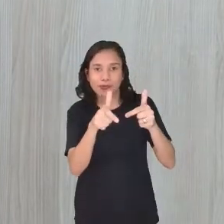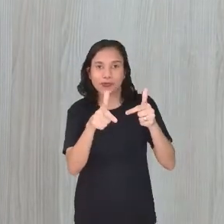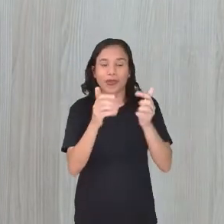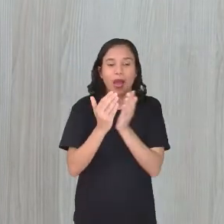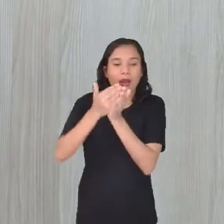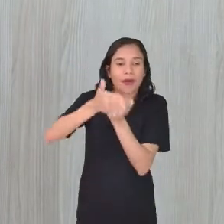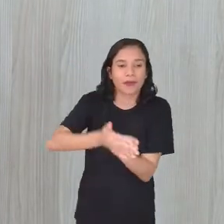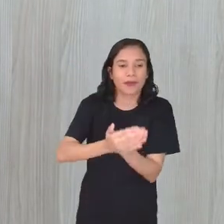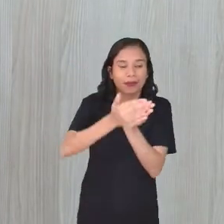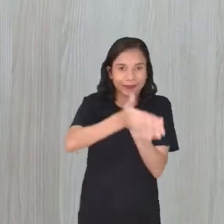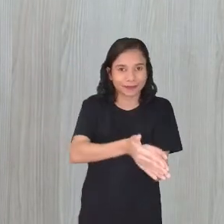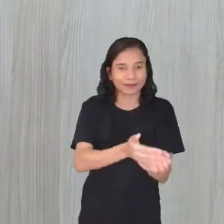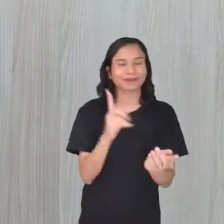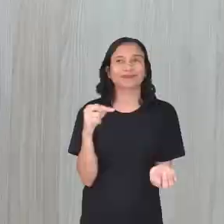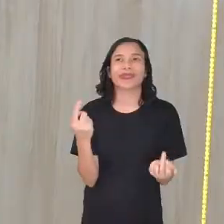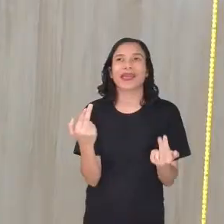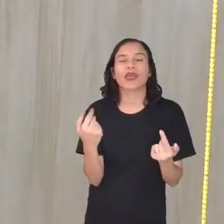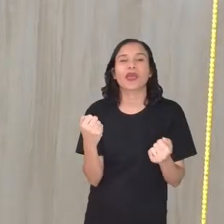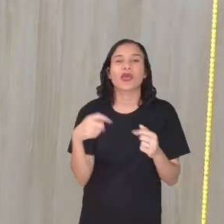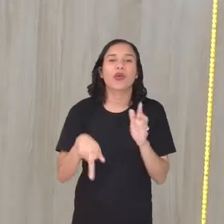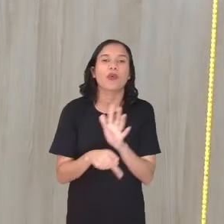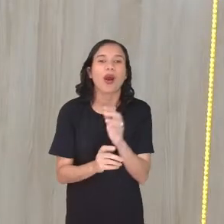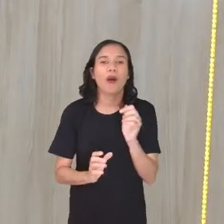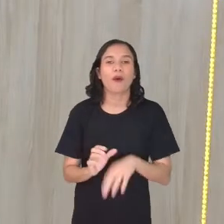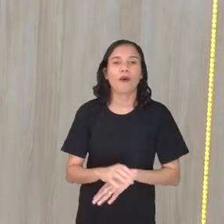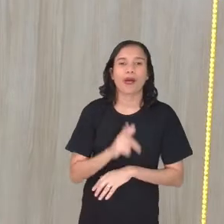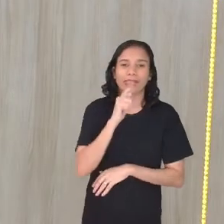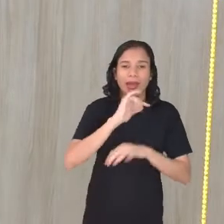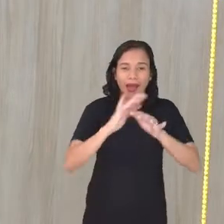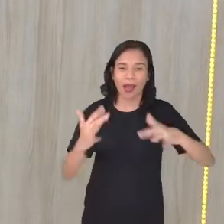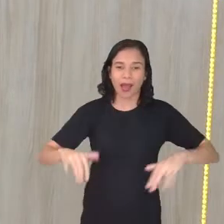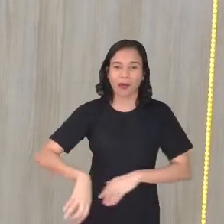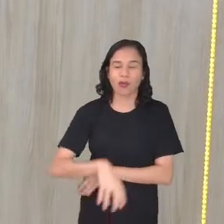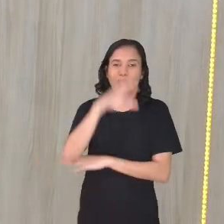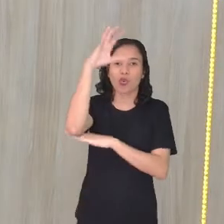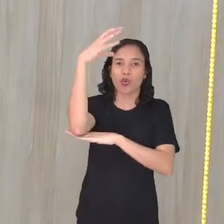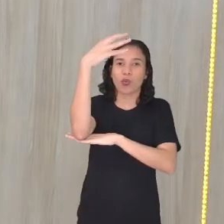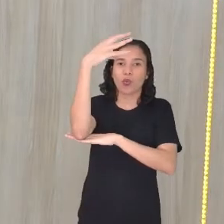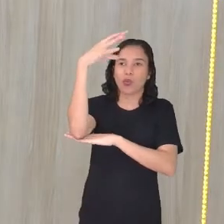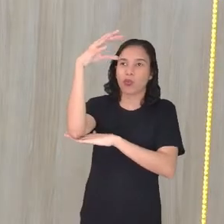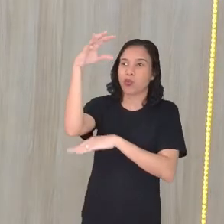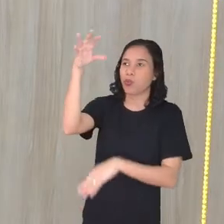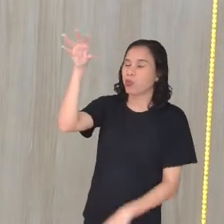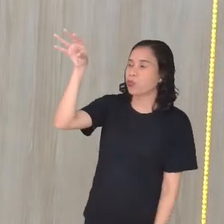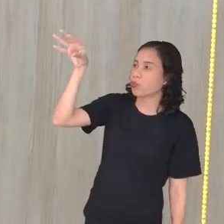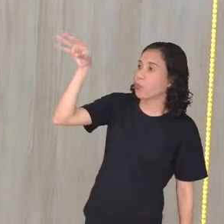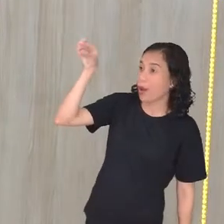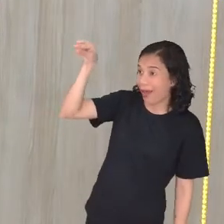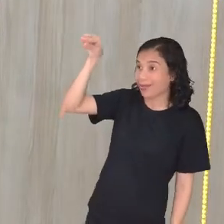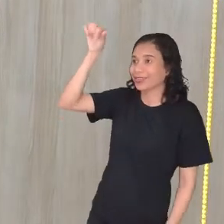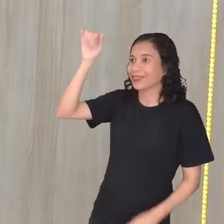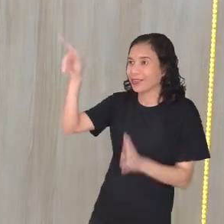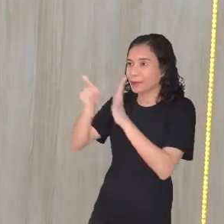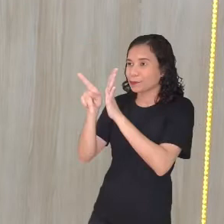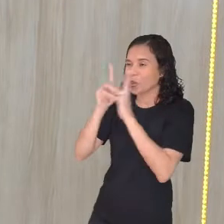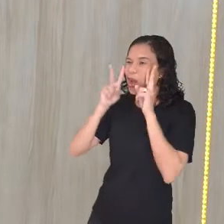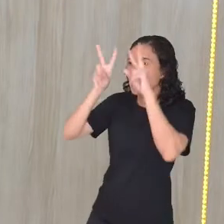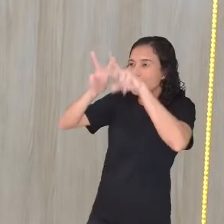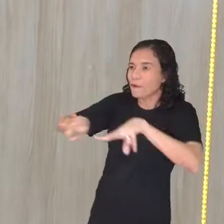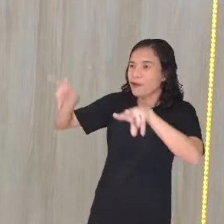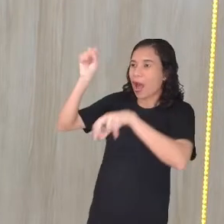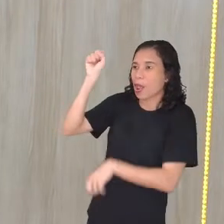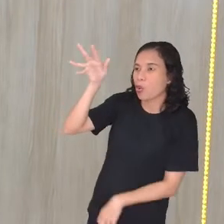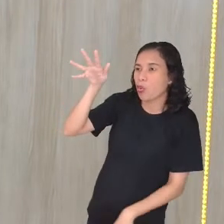poder fazer ancoragem. É feito um farol, né? Vamos dizer assim, um farol que indicava ali, opa, ali a gente vai chegar já onde vai